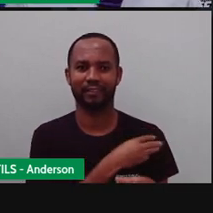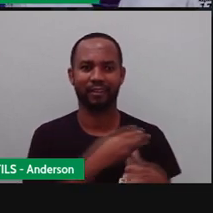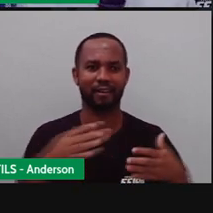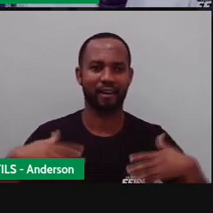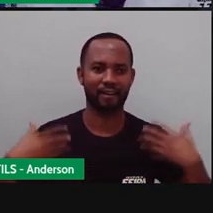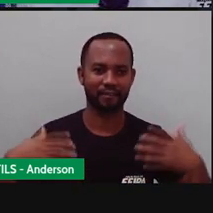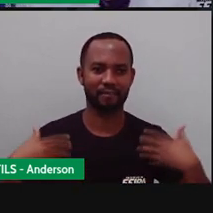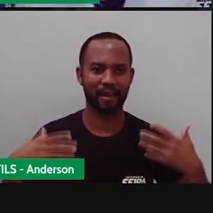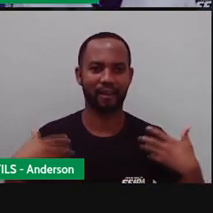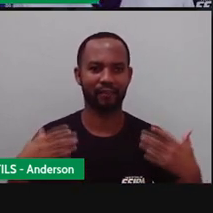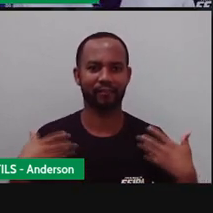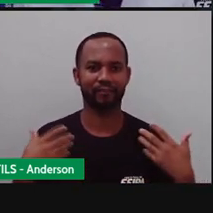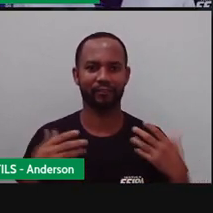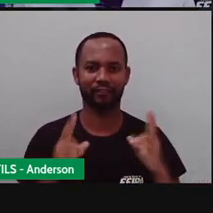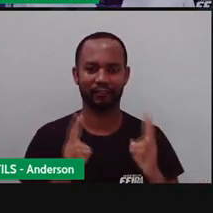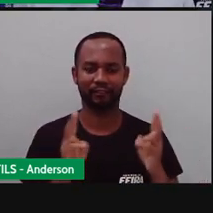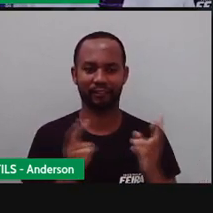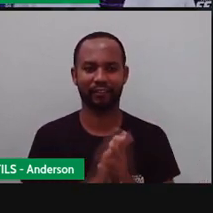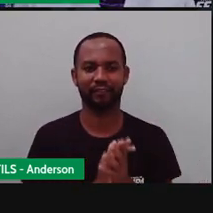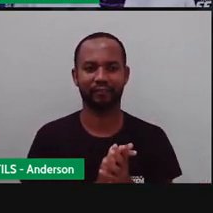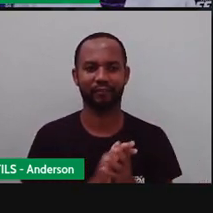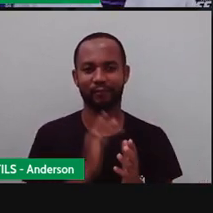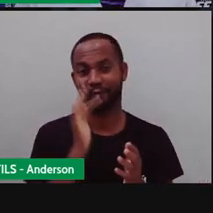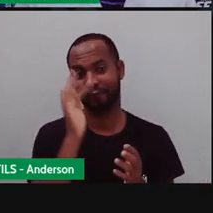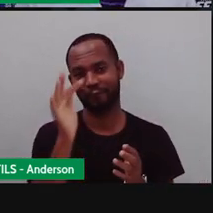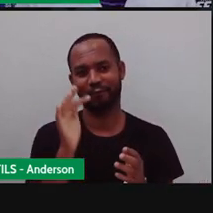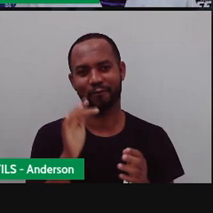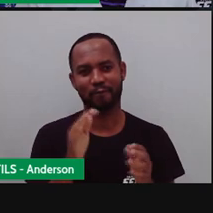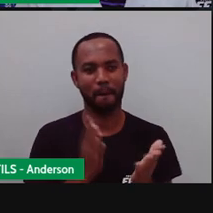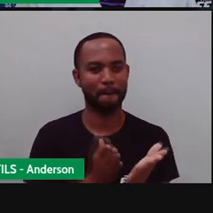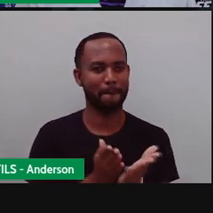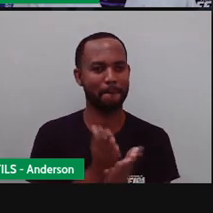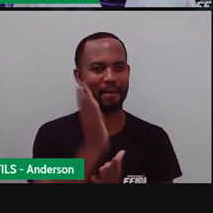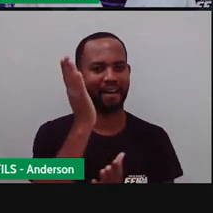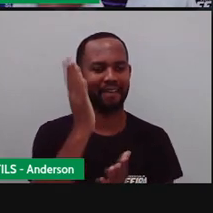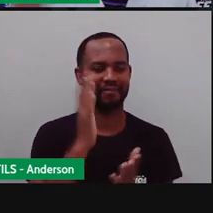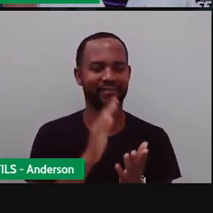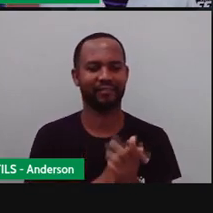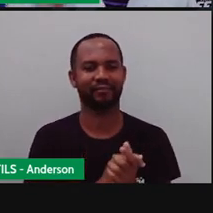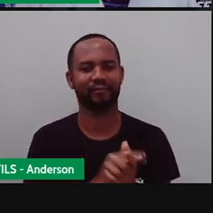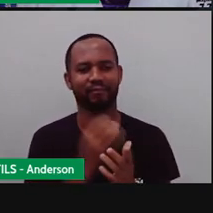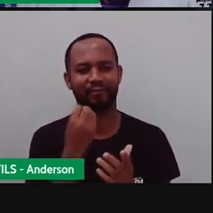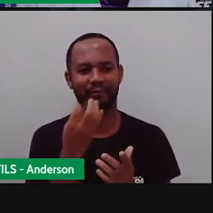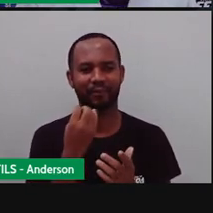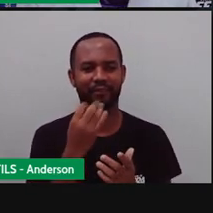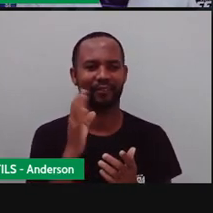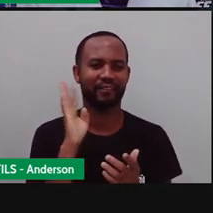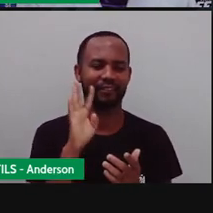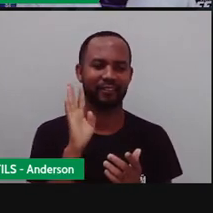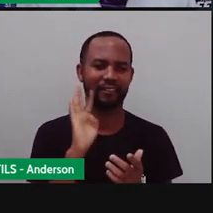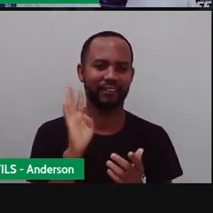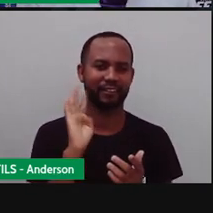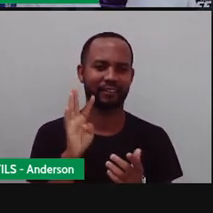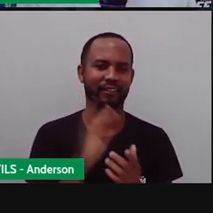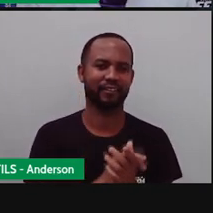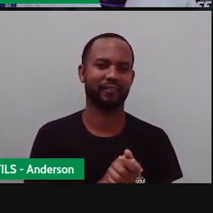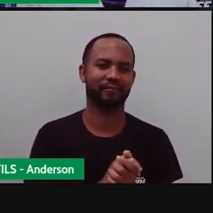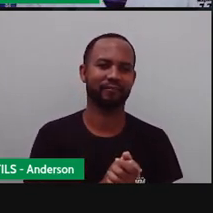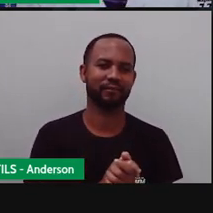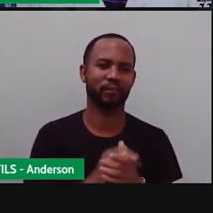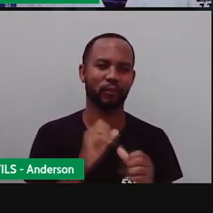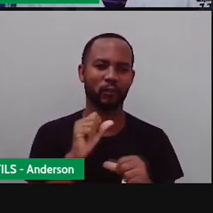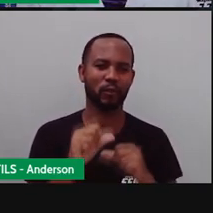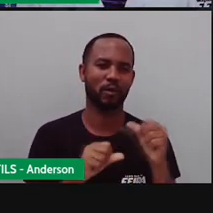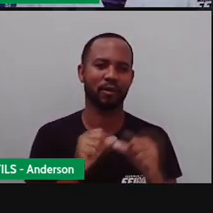A pessoa já tá ensaiando aí pra ir pro quarto ano, Anderson. Pois é, vão se despedir da gente aí. Vão se encontrar com a Pró Mirte no quarto ano.